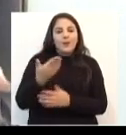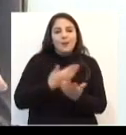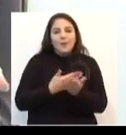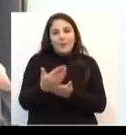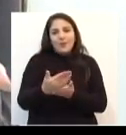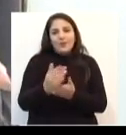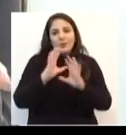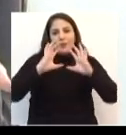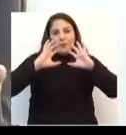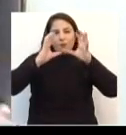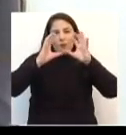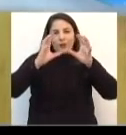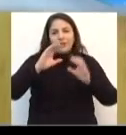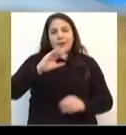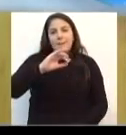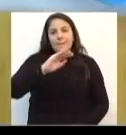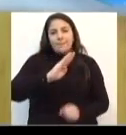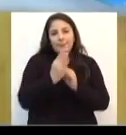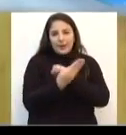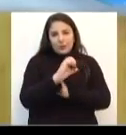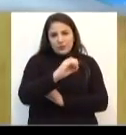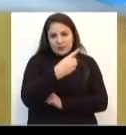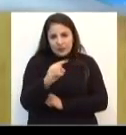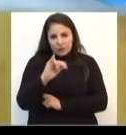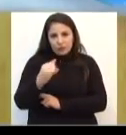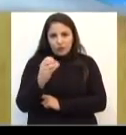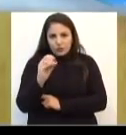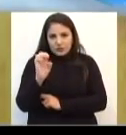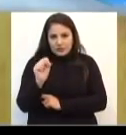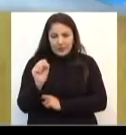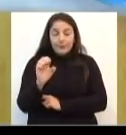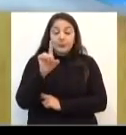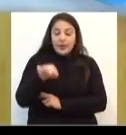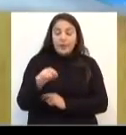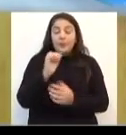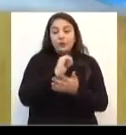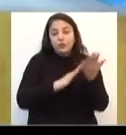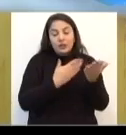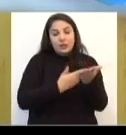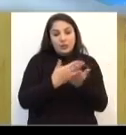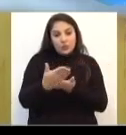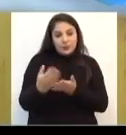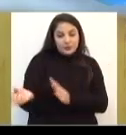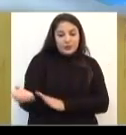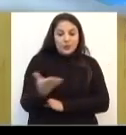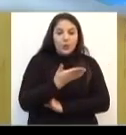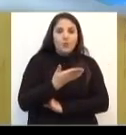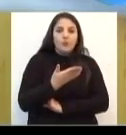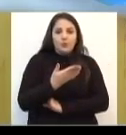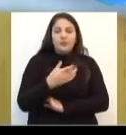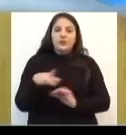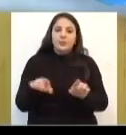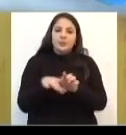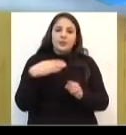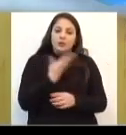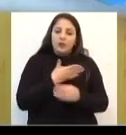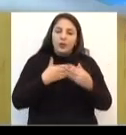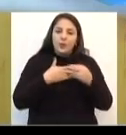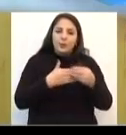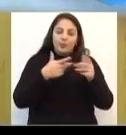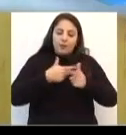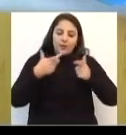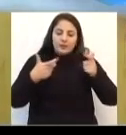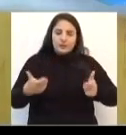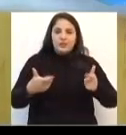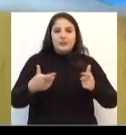no bairro São José. Exato. Essa é uma atividade inovadora nesse ano. A gente também acompanha a crescente da modalidade em Passo